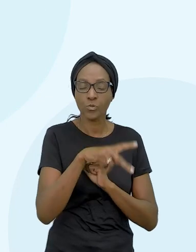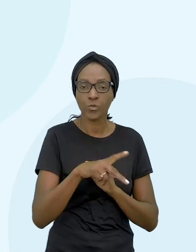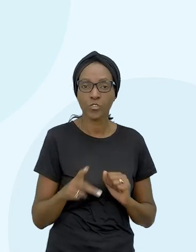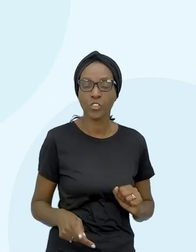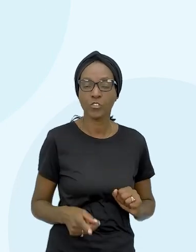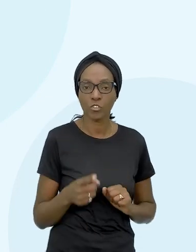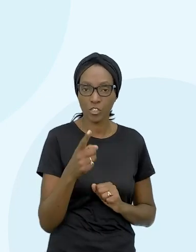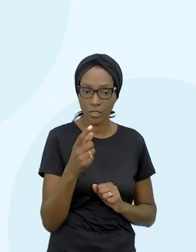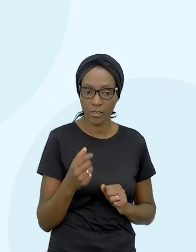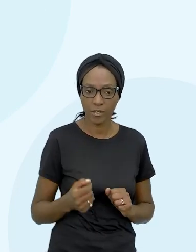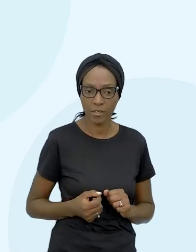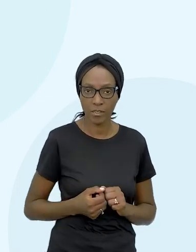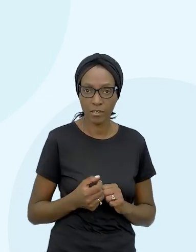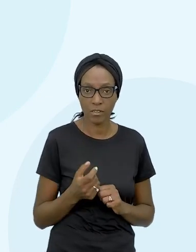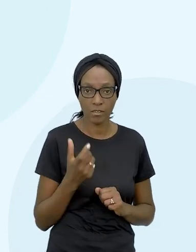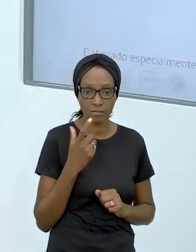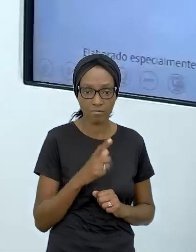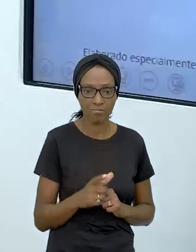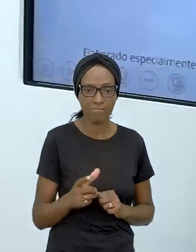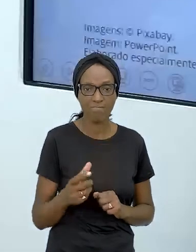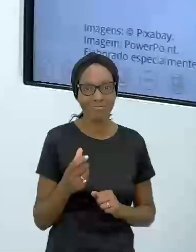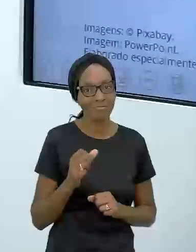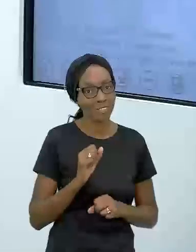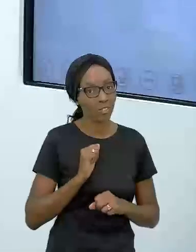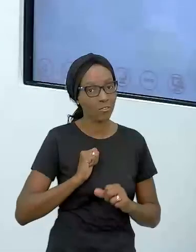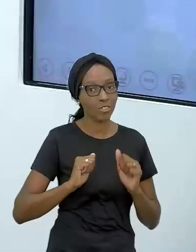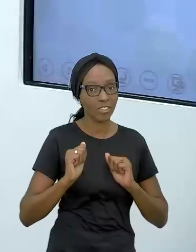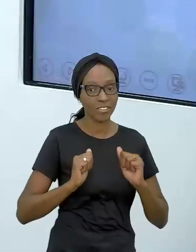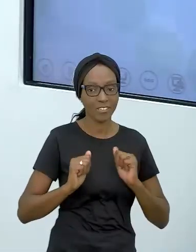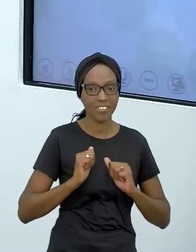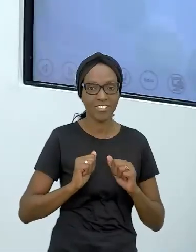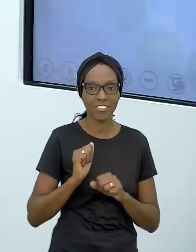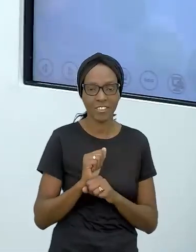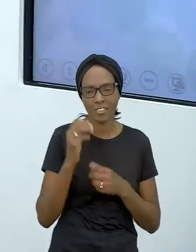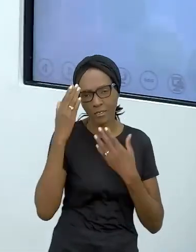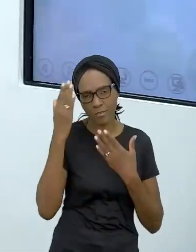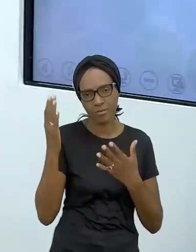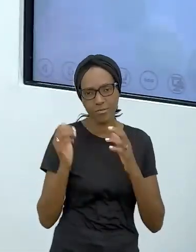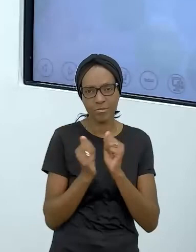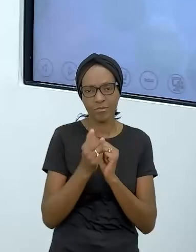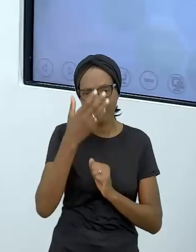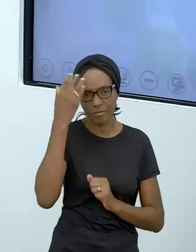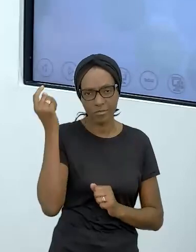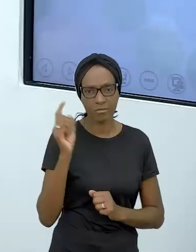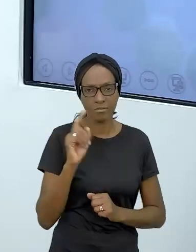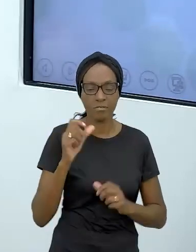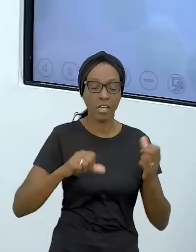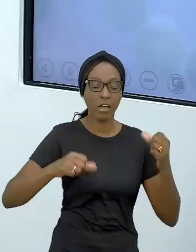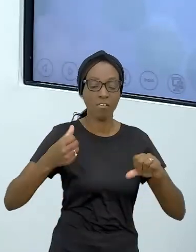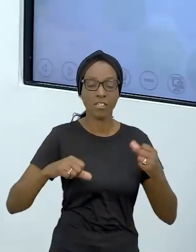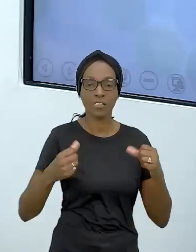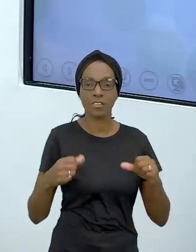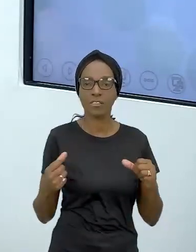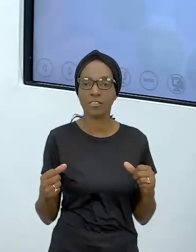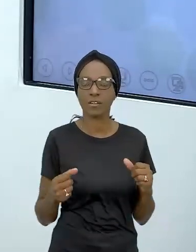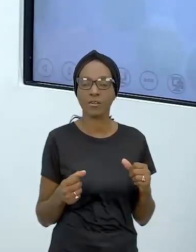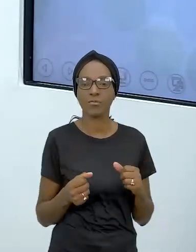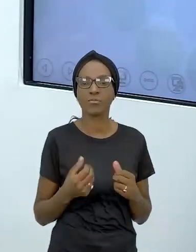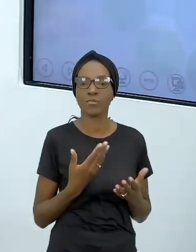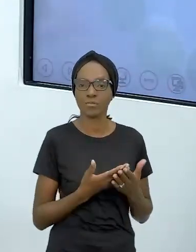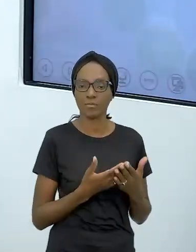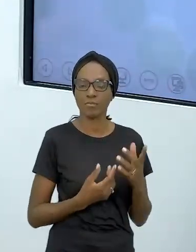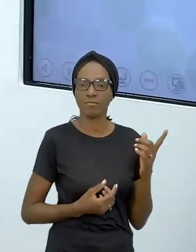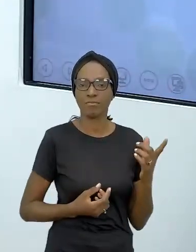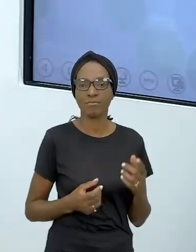espero que vocês consigam muito obrigada pela companhia não esqueça aí de avaliar nossa aula e é isso